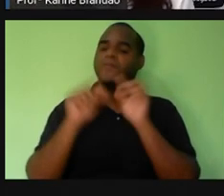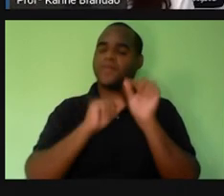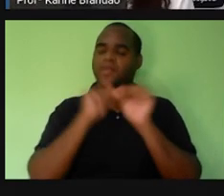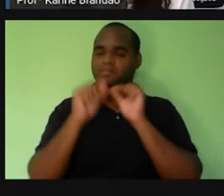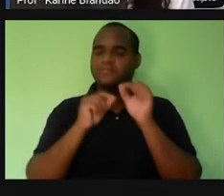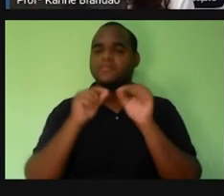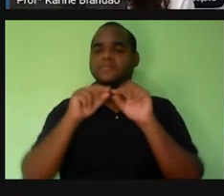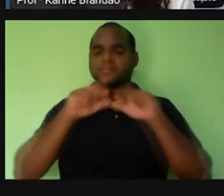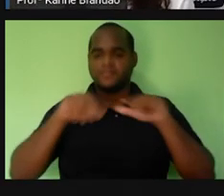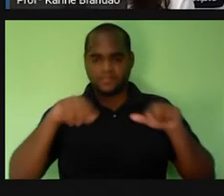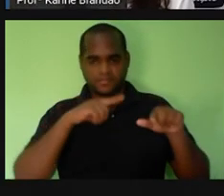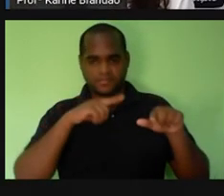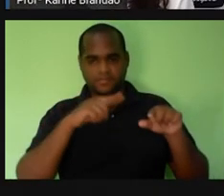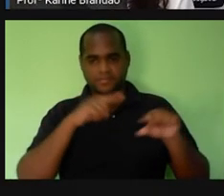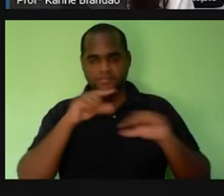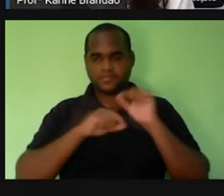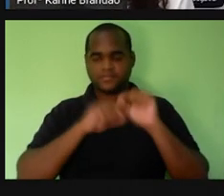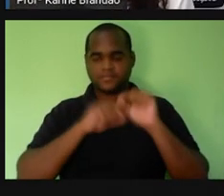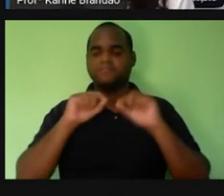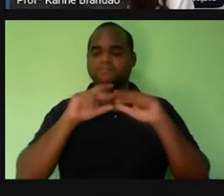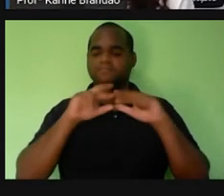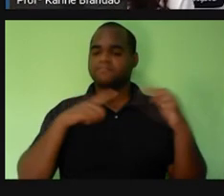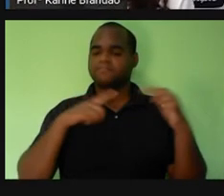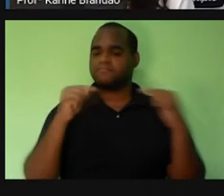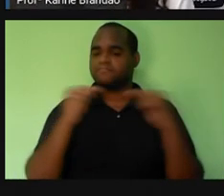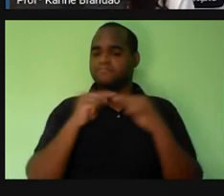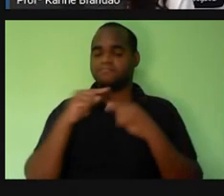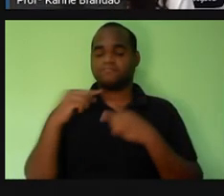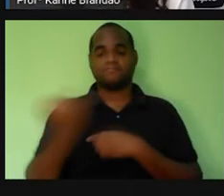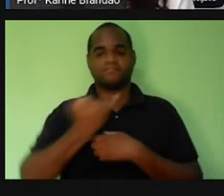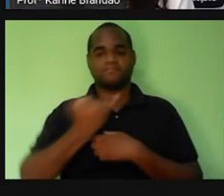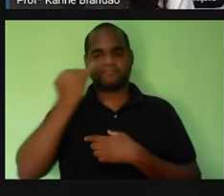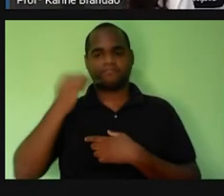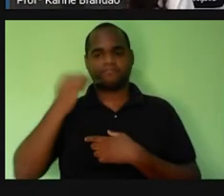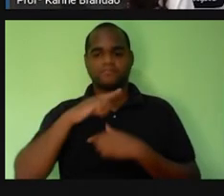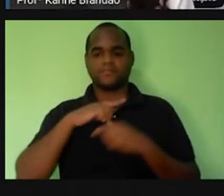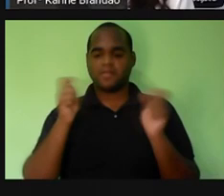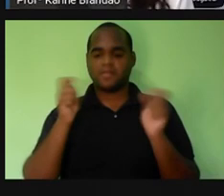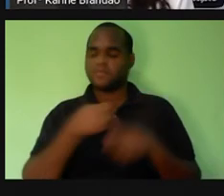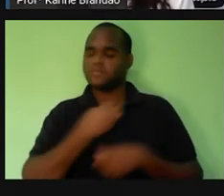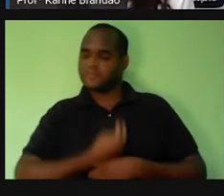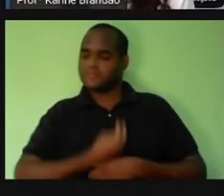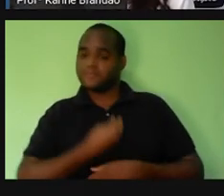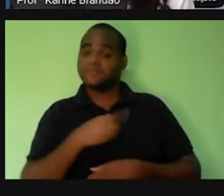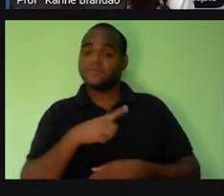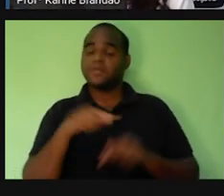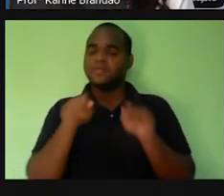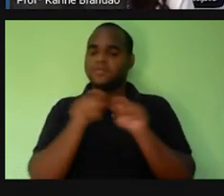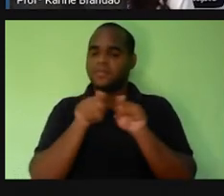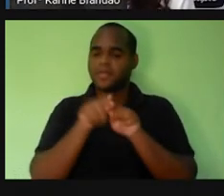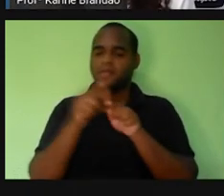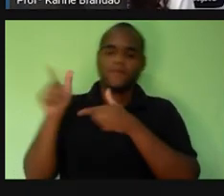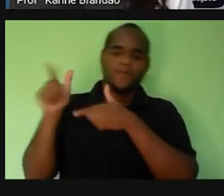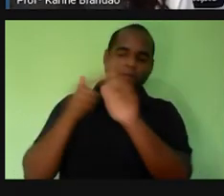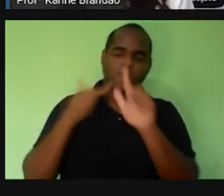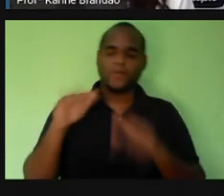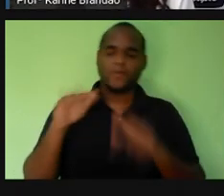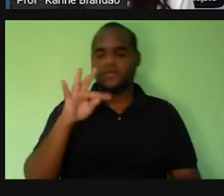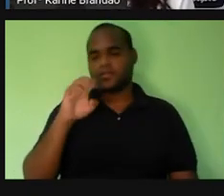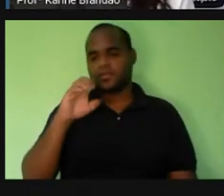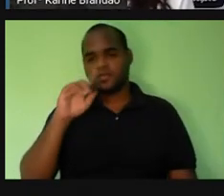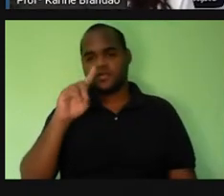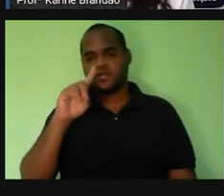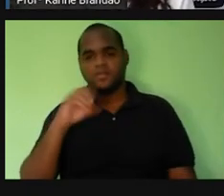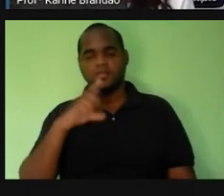Quando a gente estudou sobre célula, e já vimos que ela é a unidade básica e funcional da vida, né? E vimos também sobre os tecidos. Agora, gente